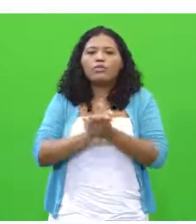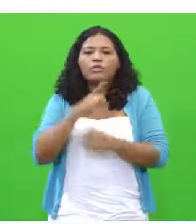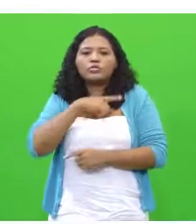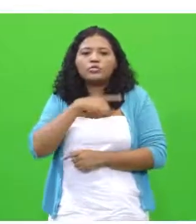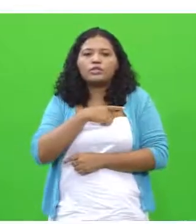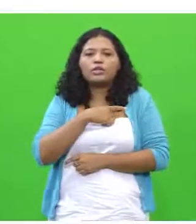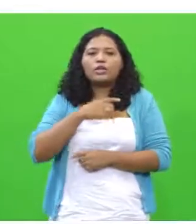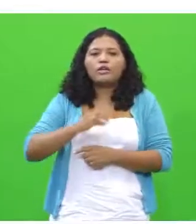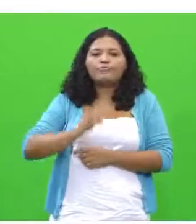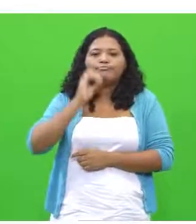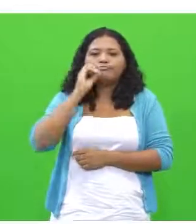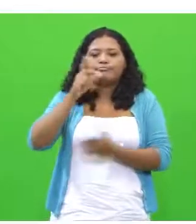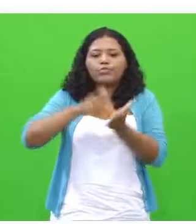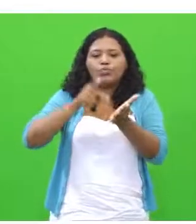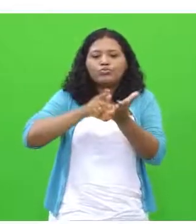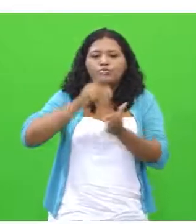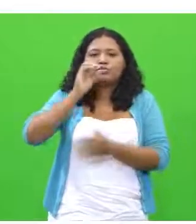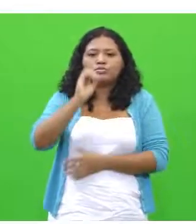nota 0,